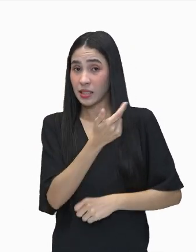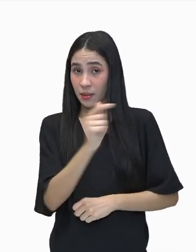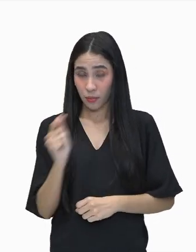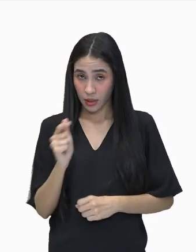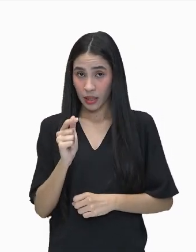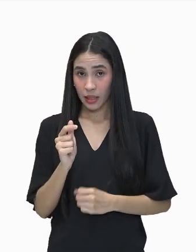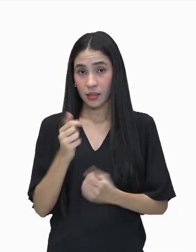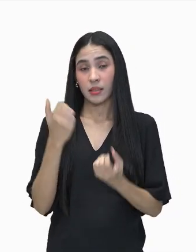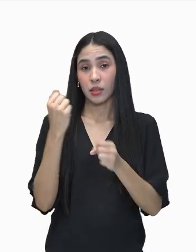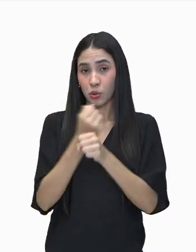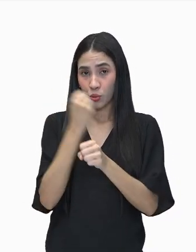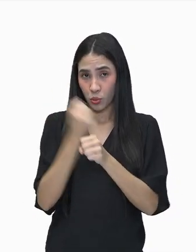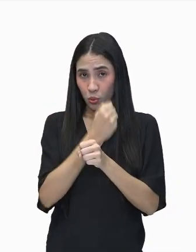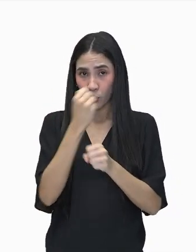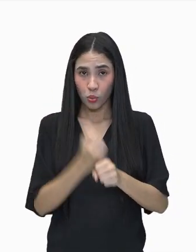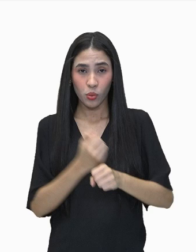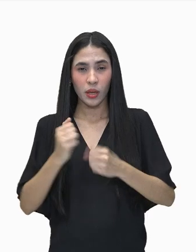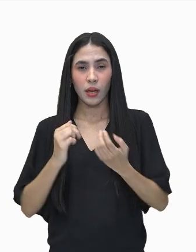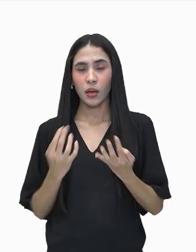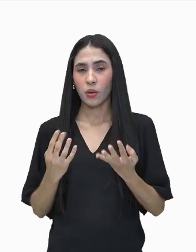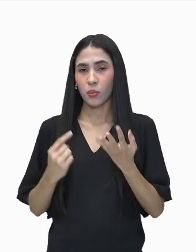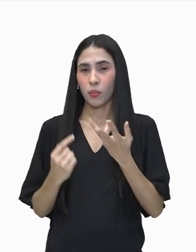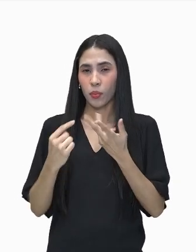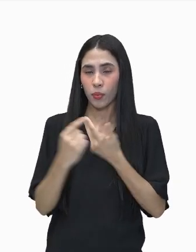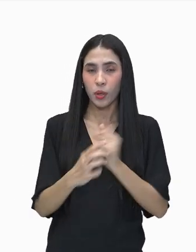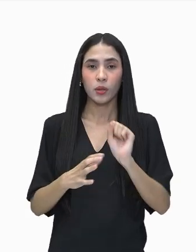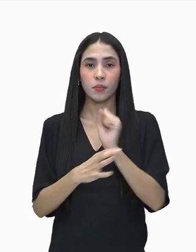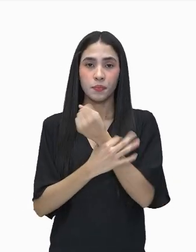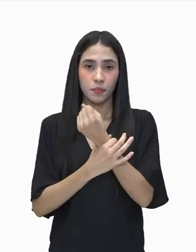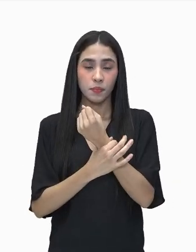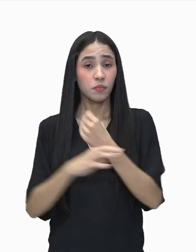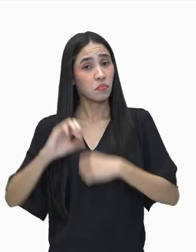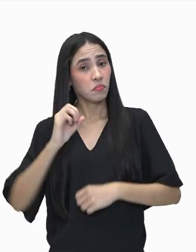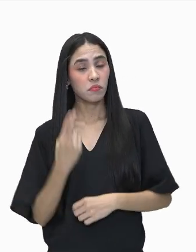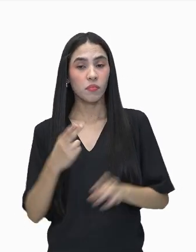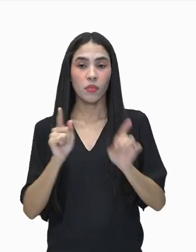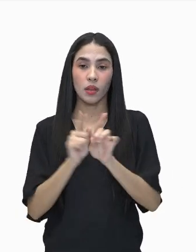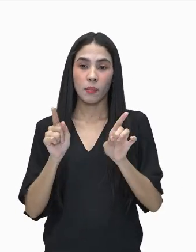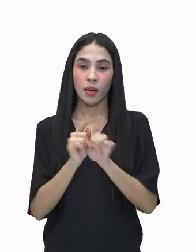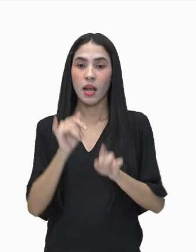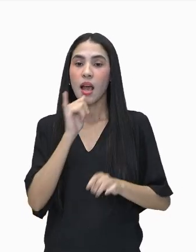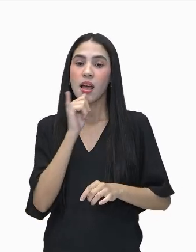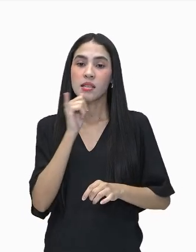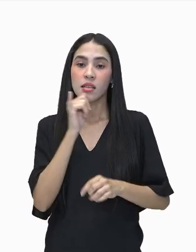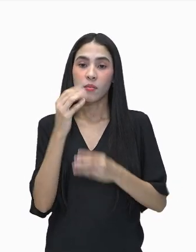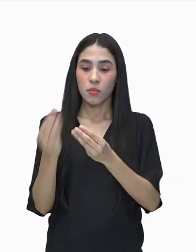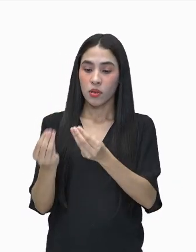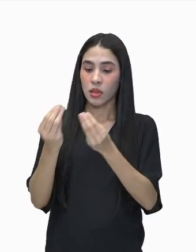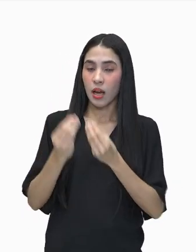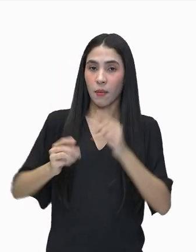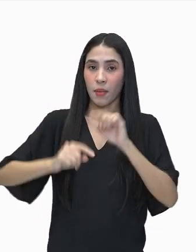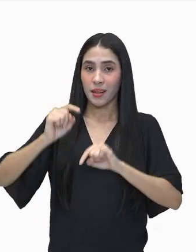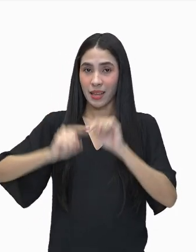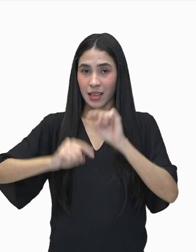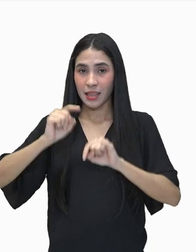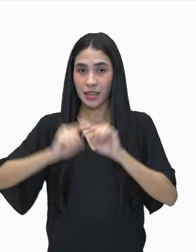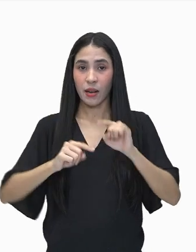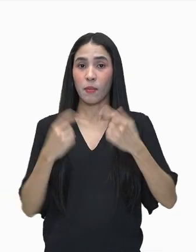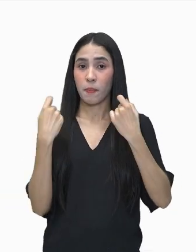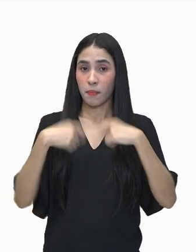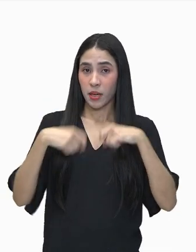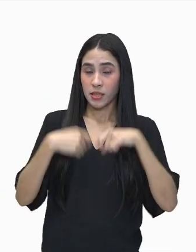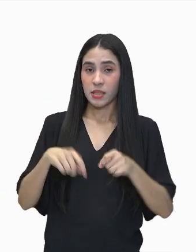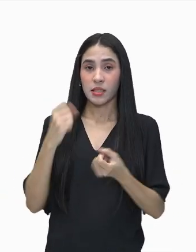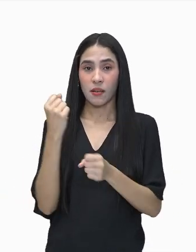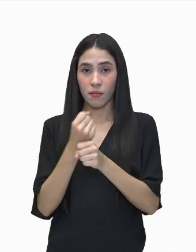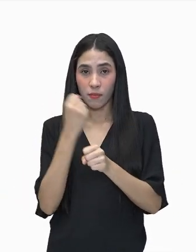permite escoamento do que nós fabricamos, ou então uma forma de receber material que precisamos para a